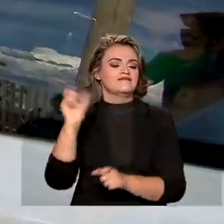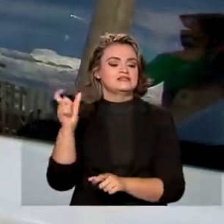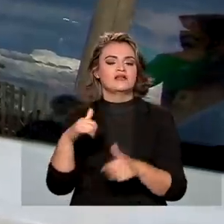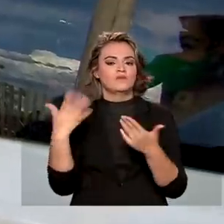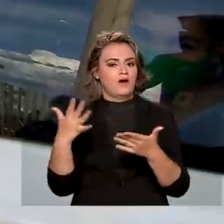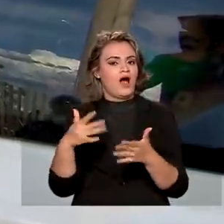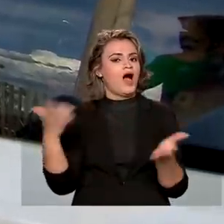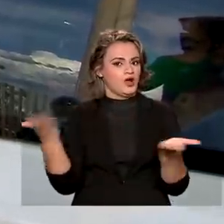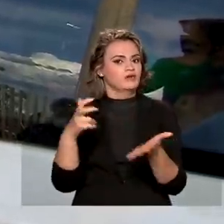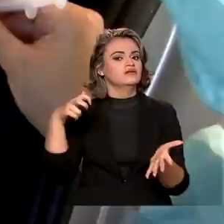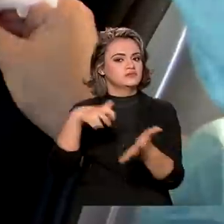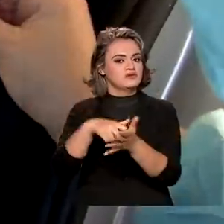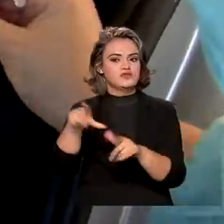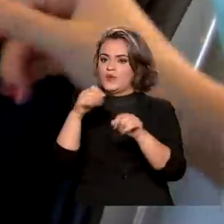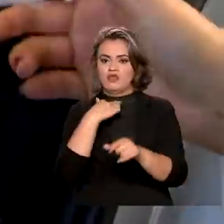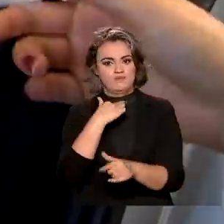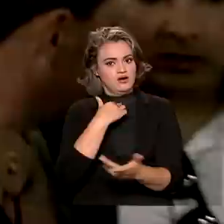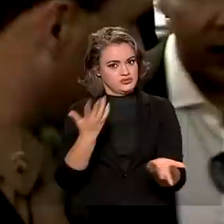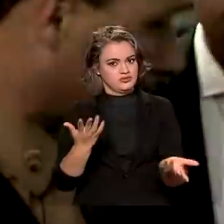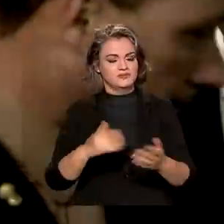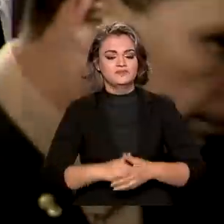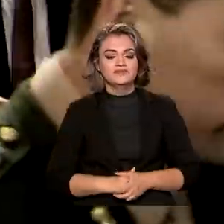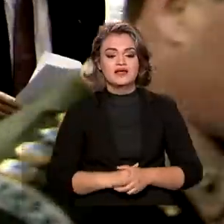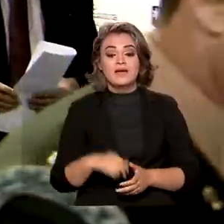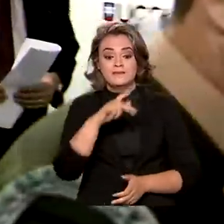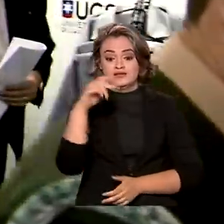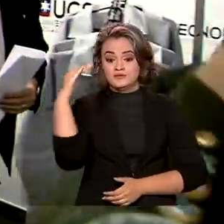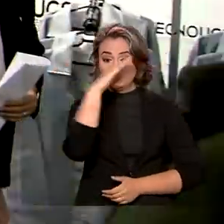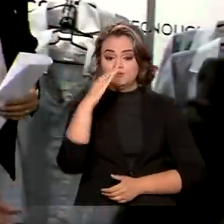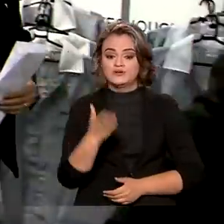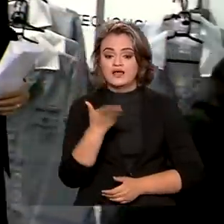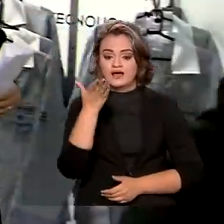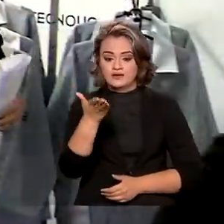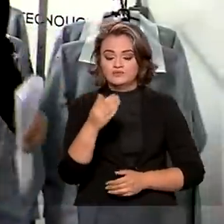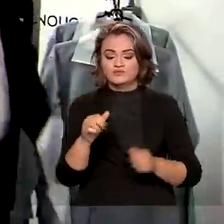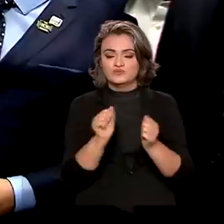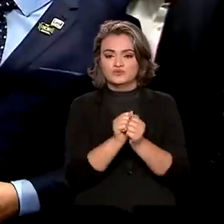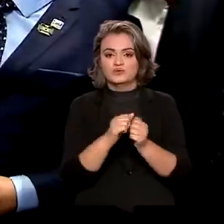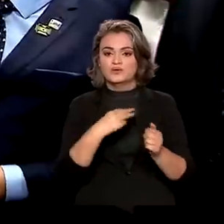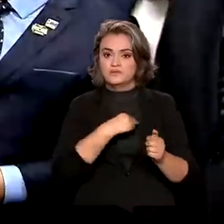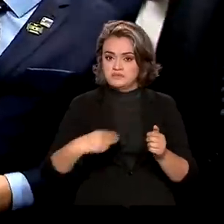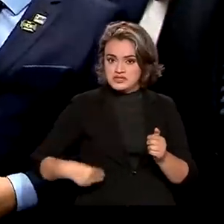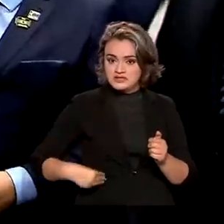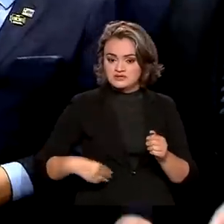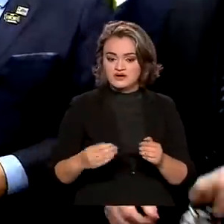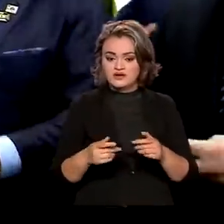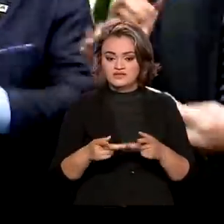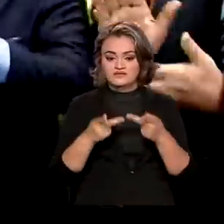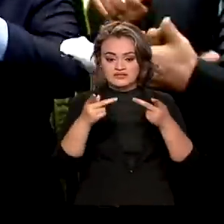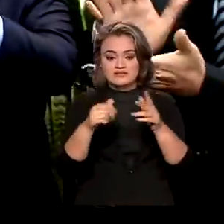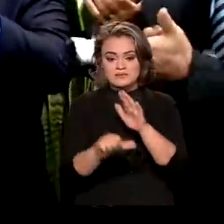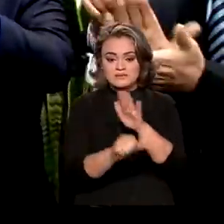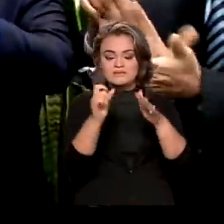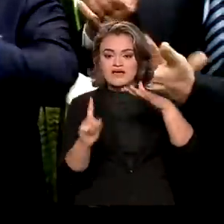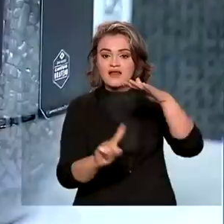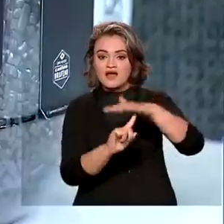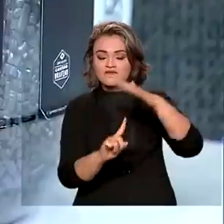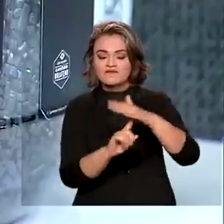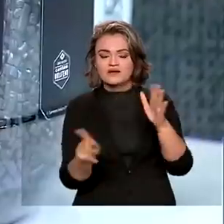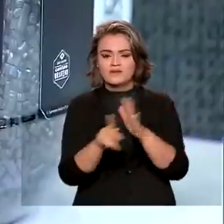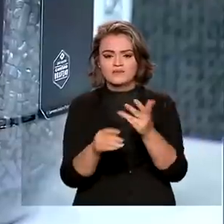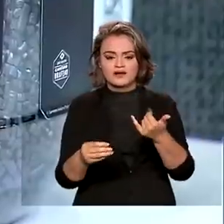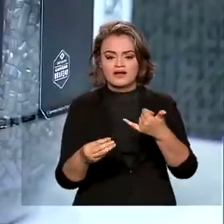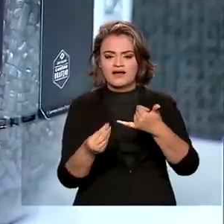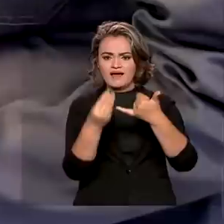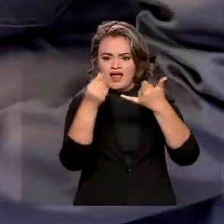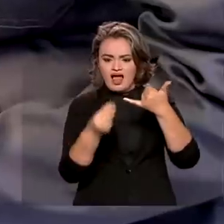tomar contra a Covid-19. Presidente Jair Bolsonaro e ministros visitam a primeira feira brasileira de grafeno,